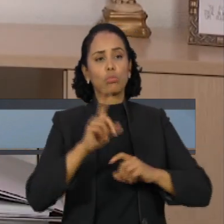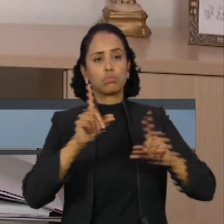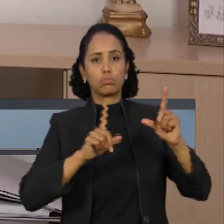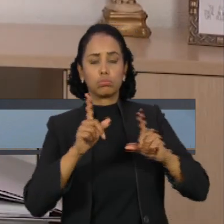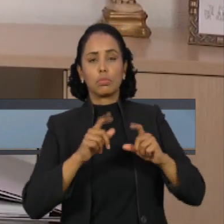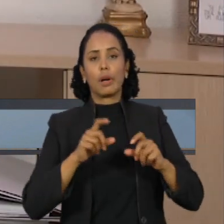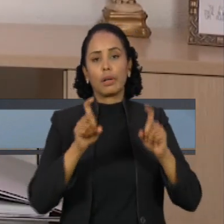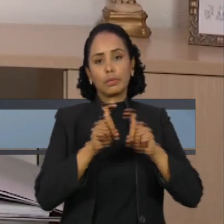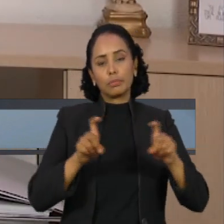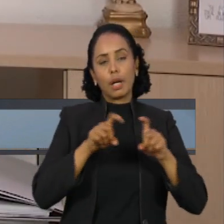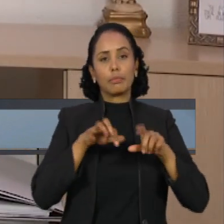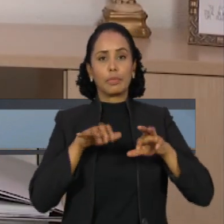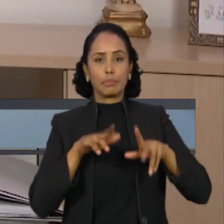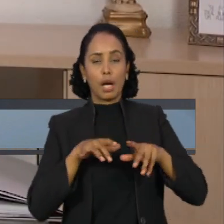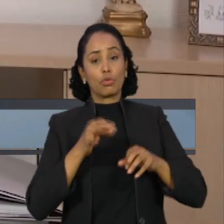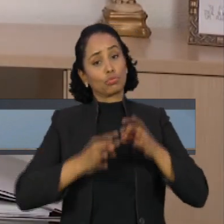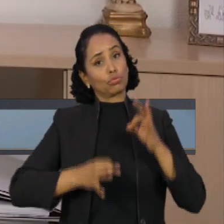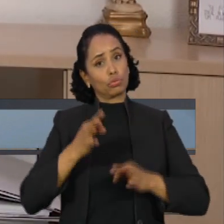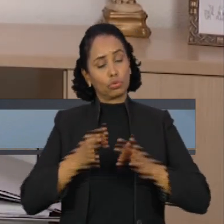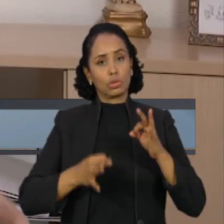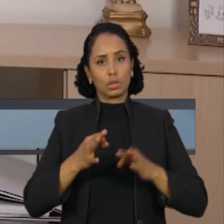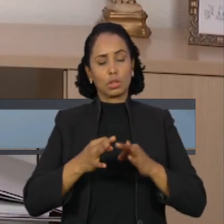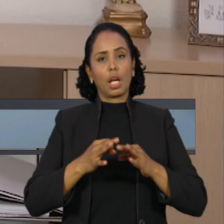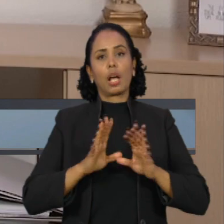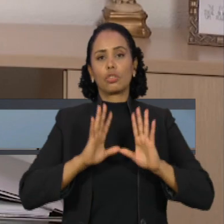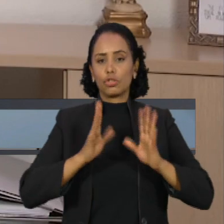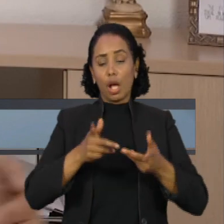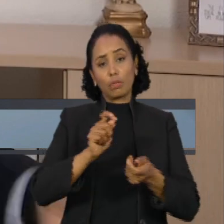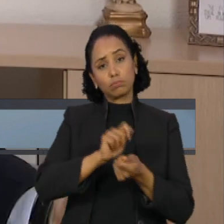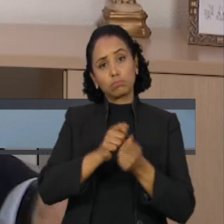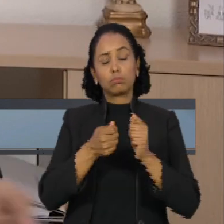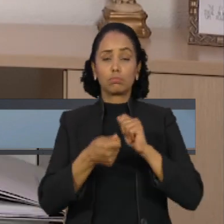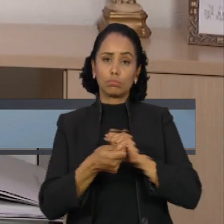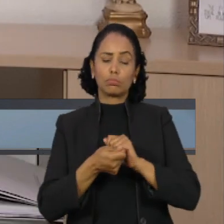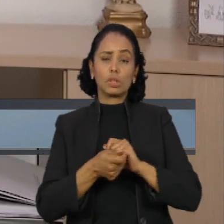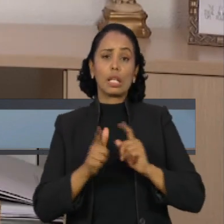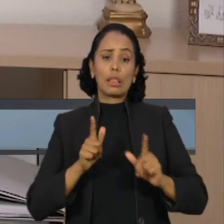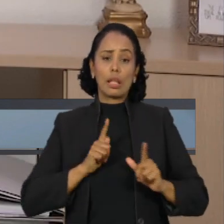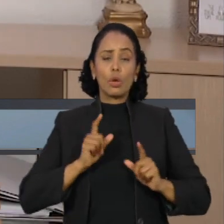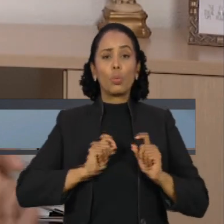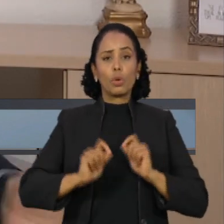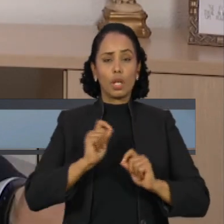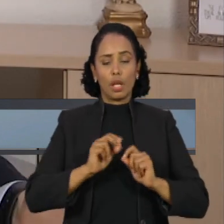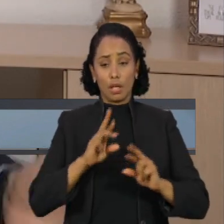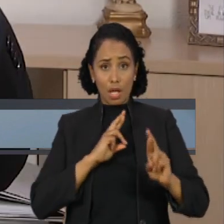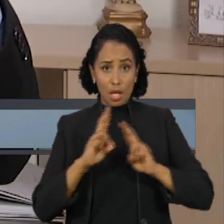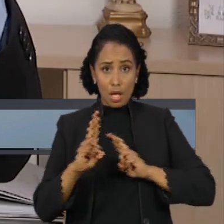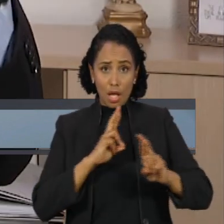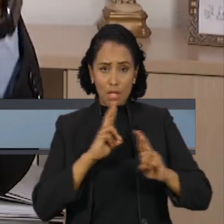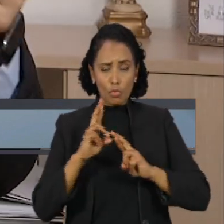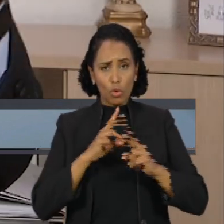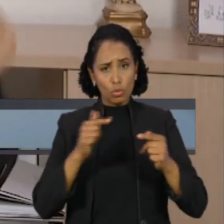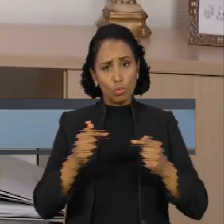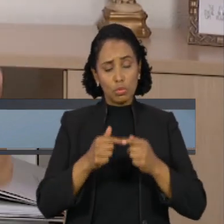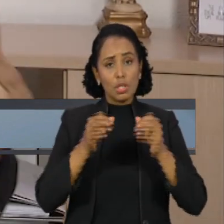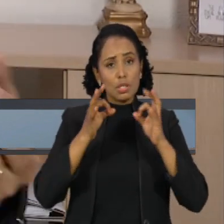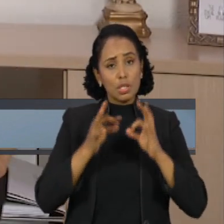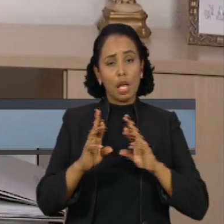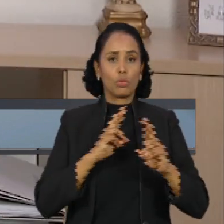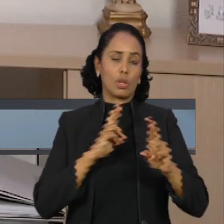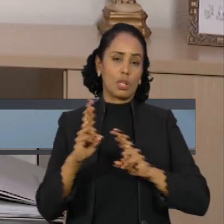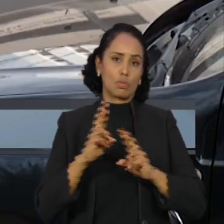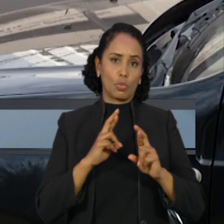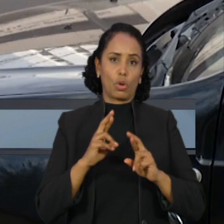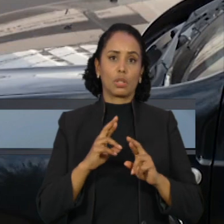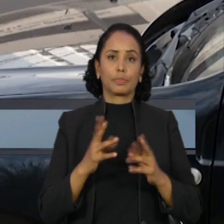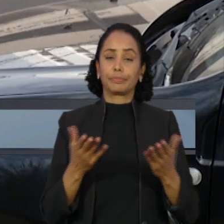Judiciário está se adequando a isso, trazendo uma resposta que tende a ser muito efetiva e com resultado útil para